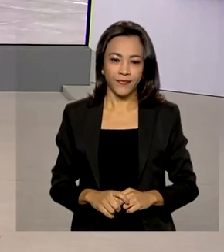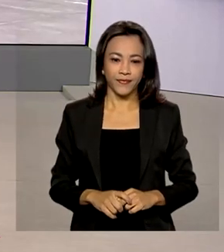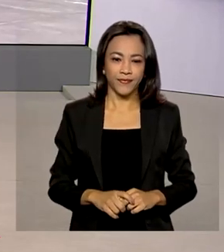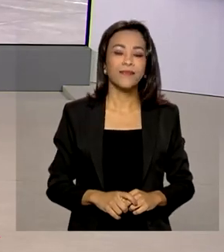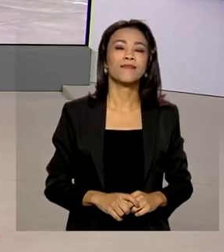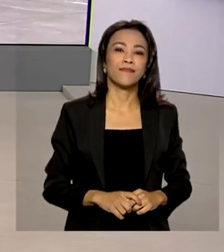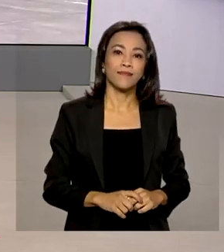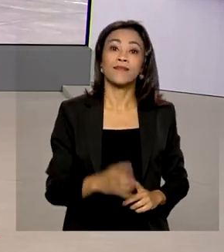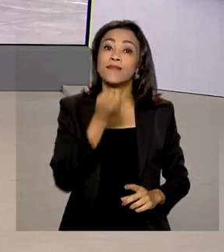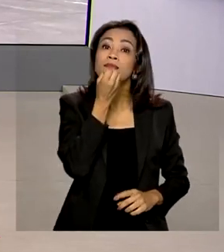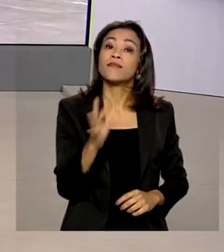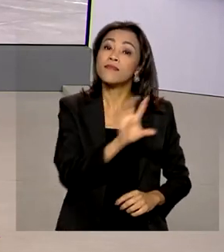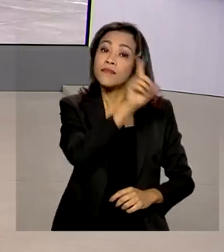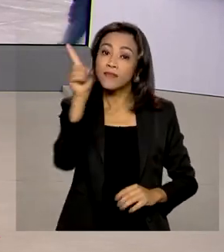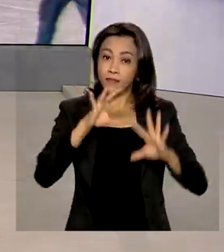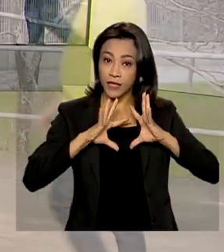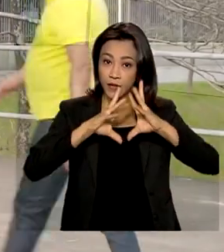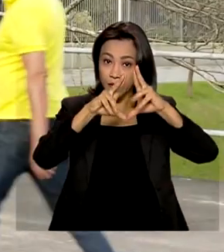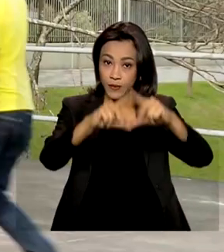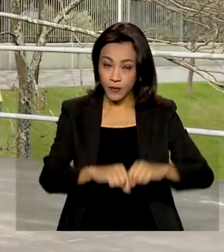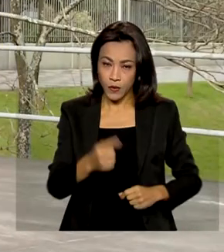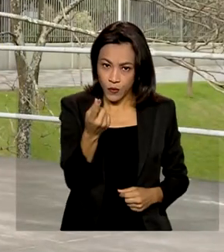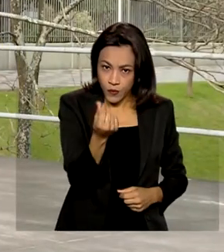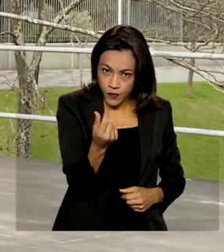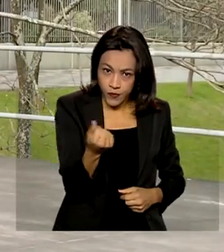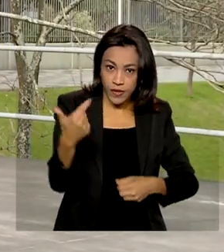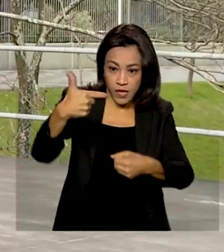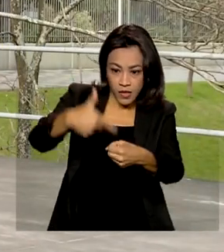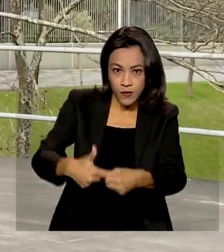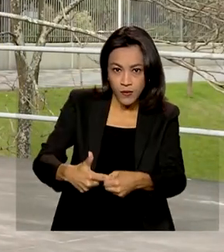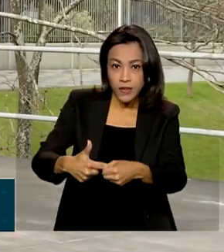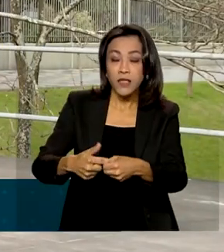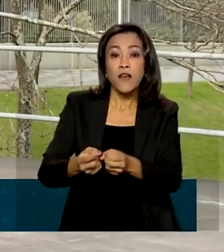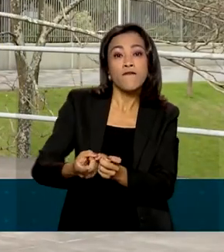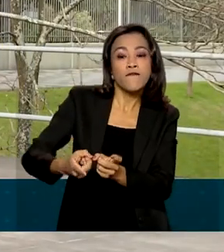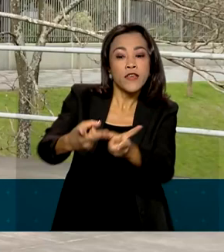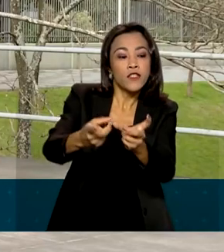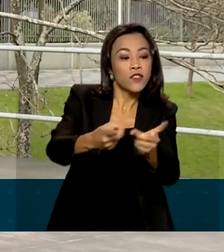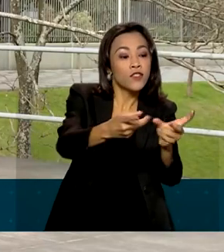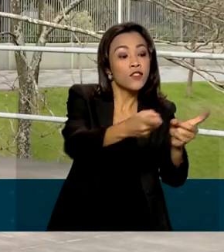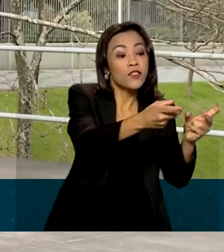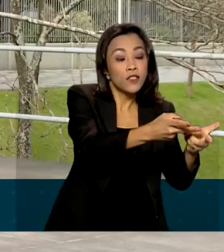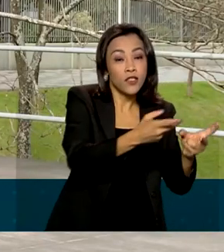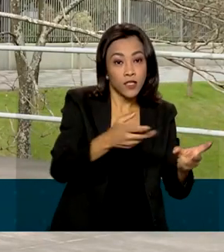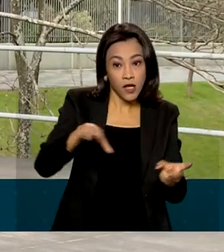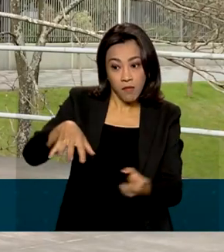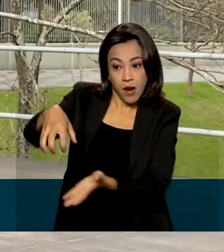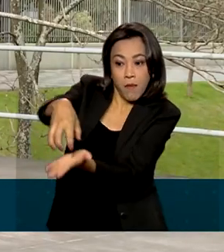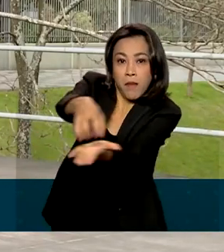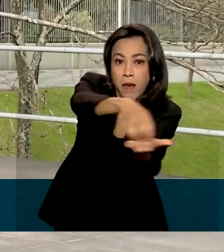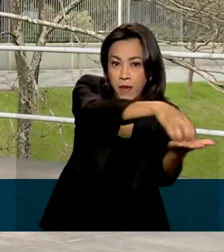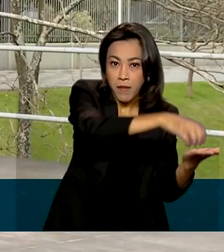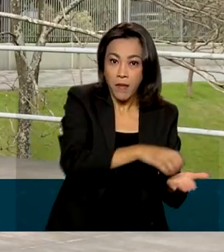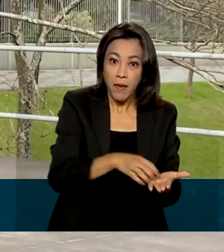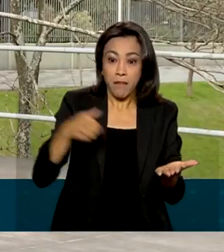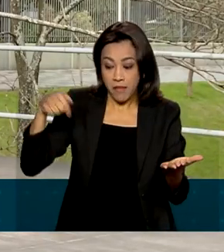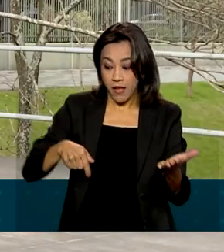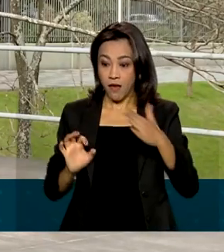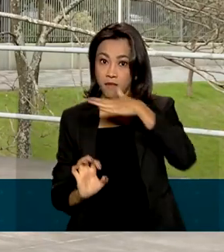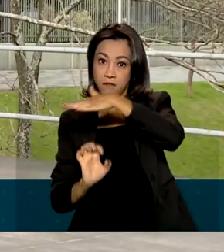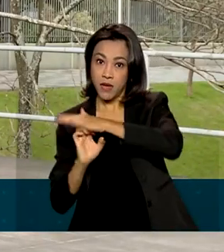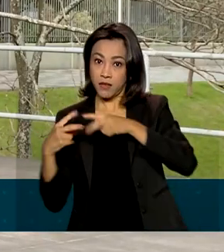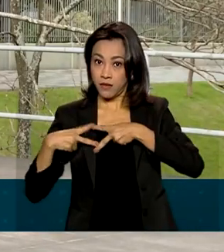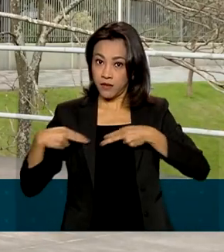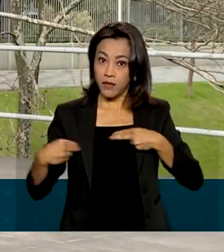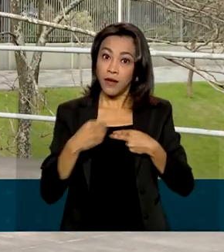Bom dia, Renata. Bom dia a todos. O preço médio da gasolina vendida às distribuidoras pela Petrobras passa de